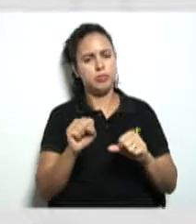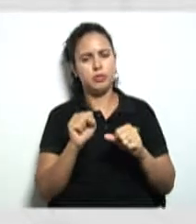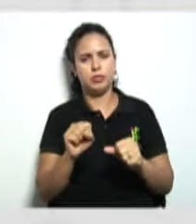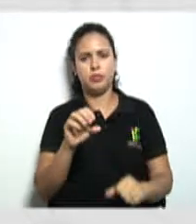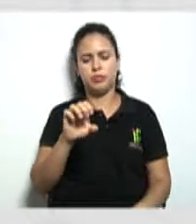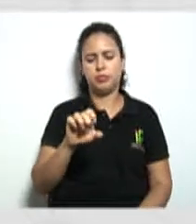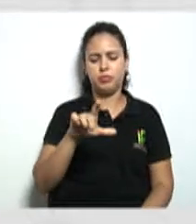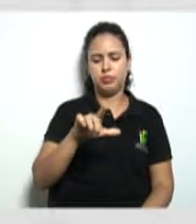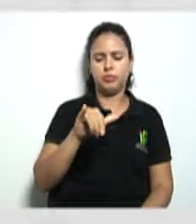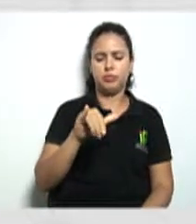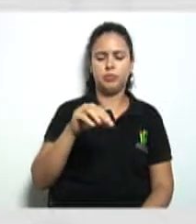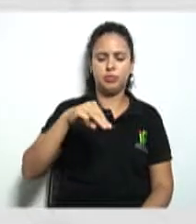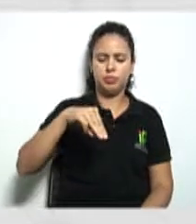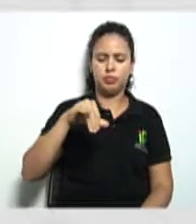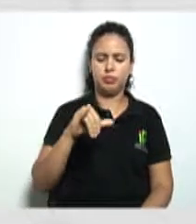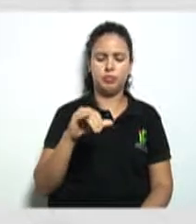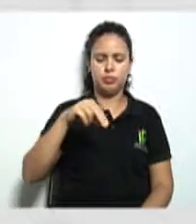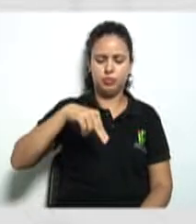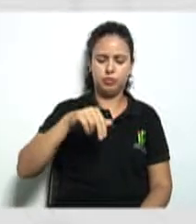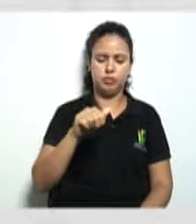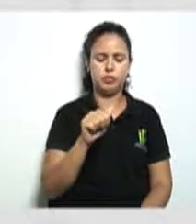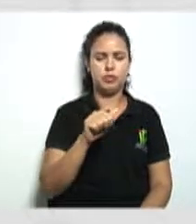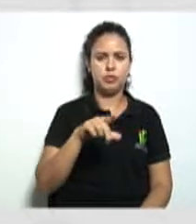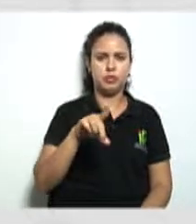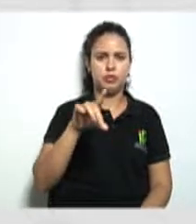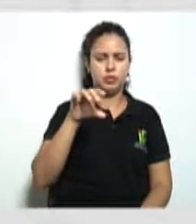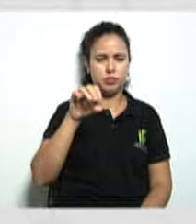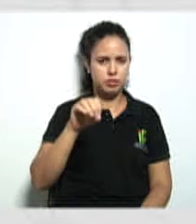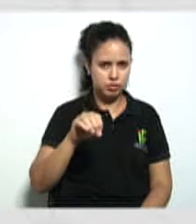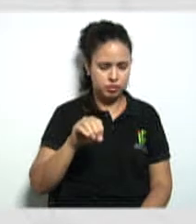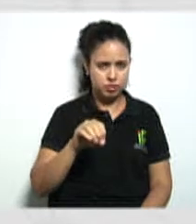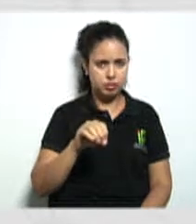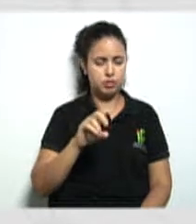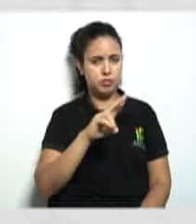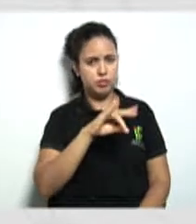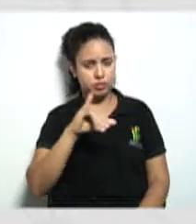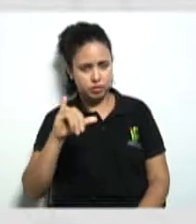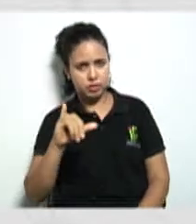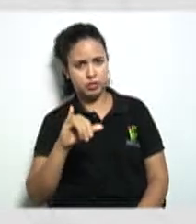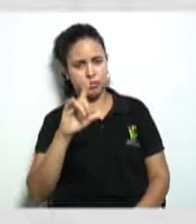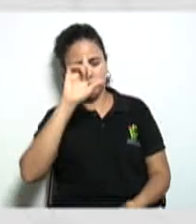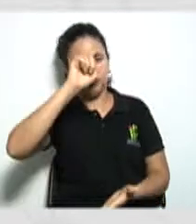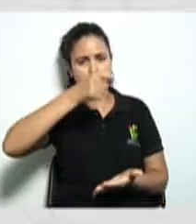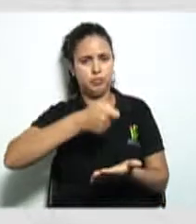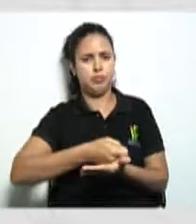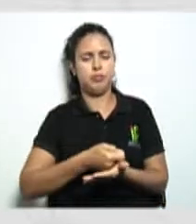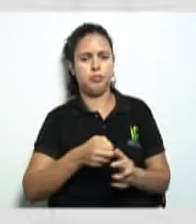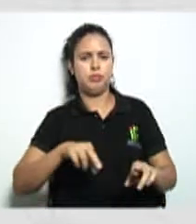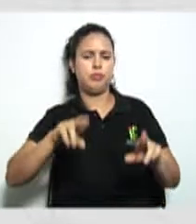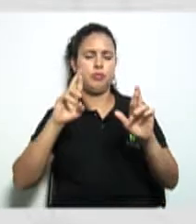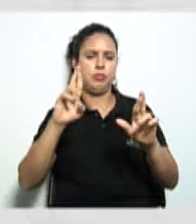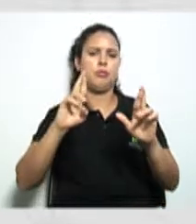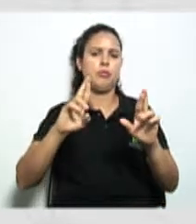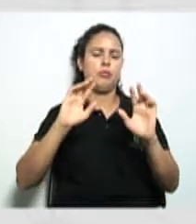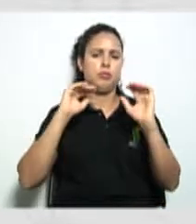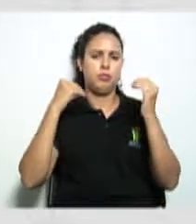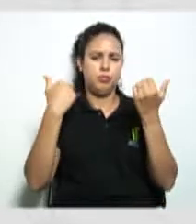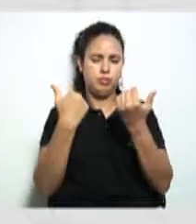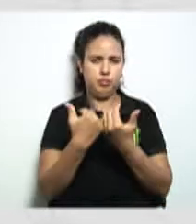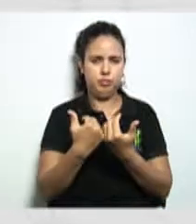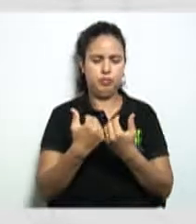eliminado mas isso vai ser decidido aonde na assembleia certo e aí o outro ponto é o que é a